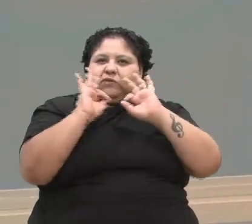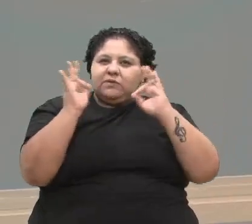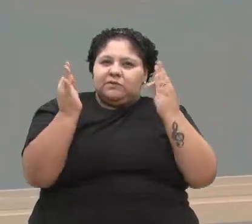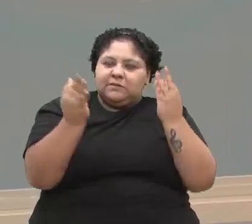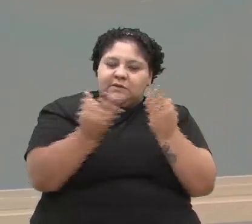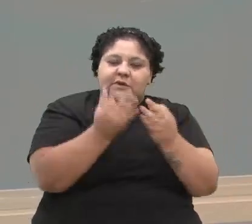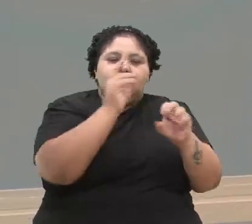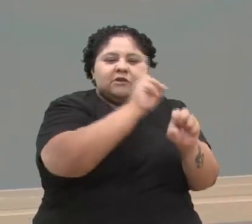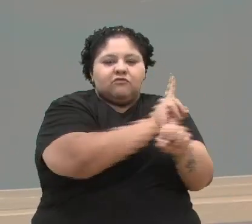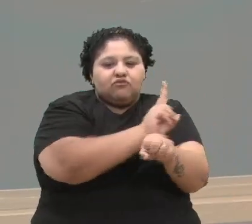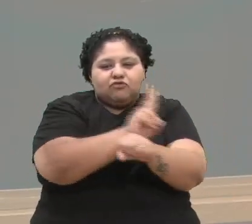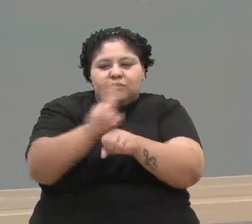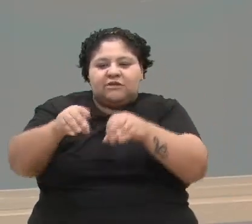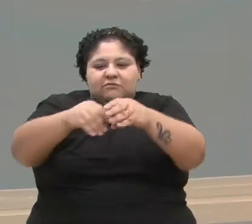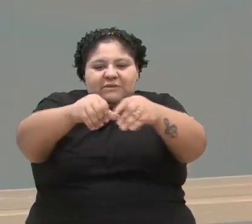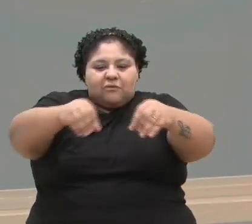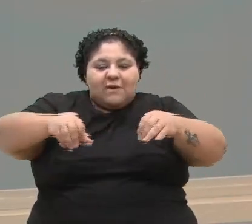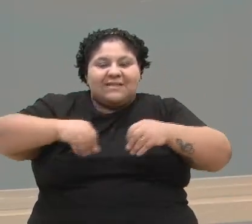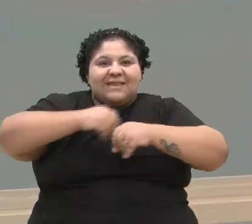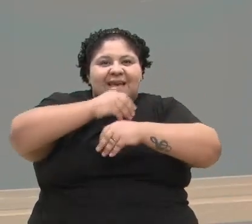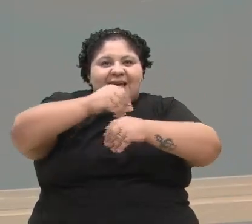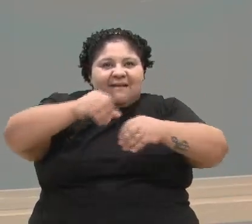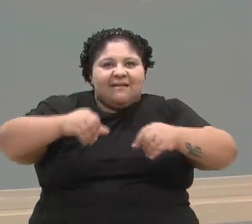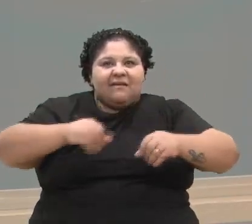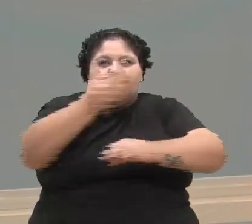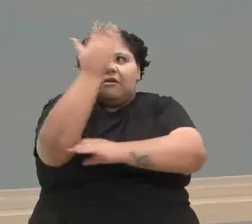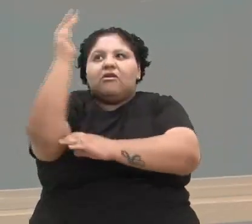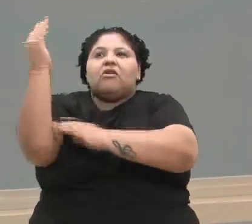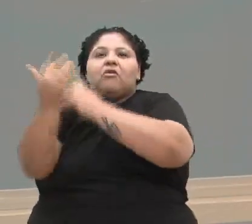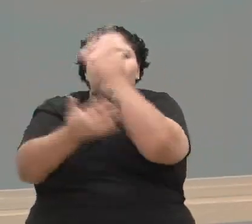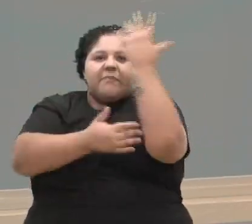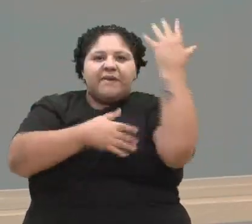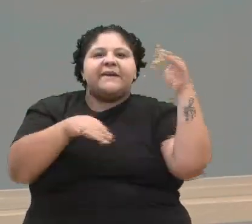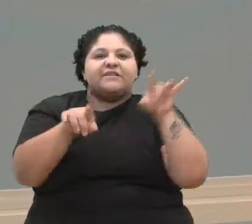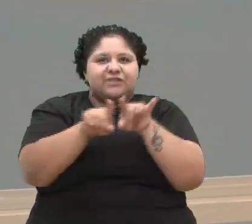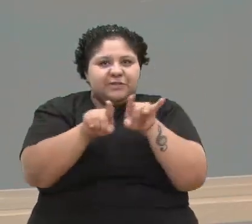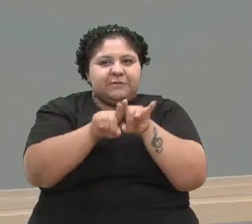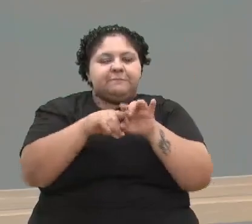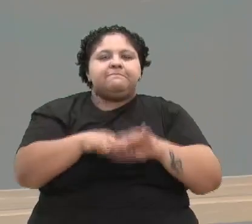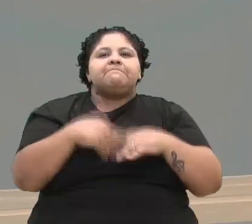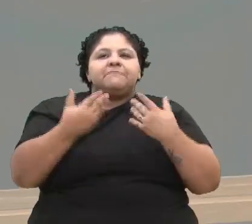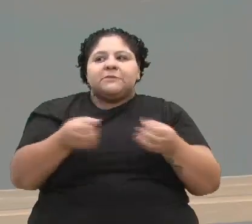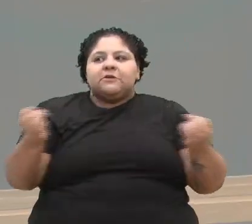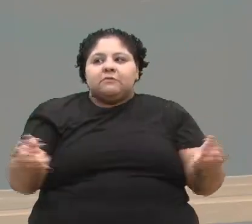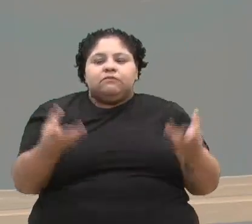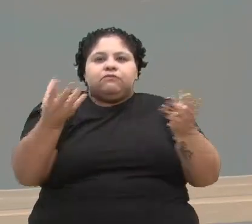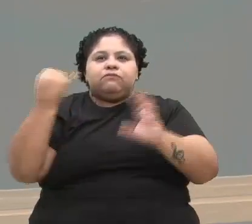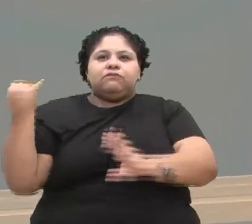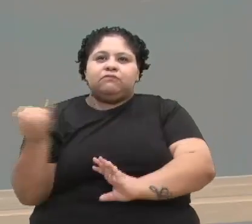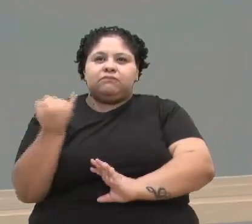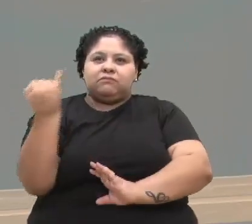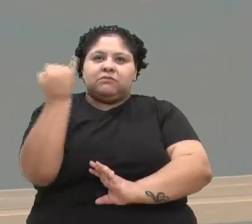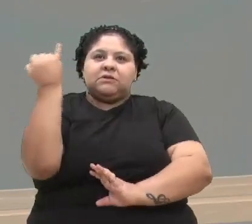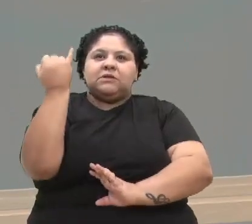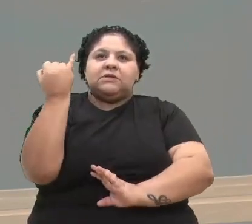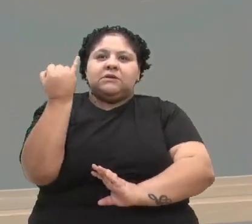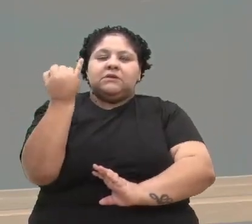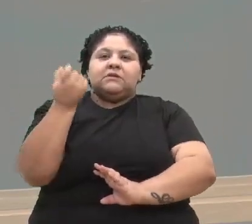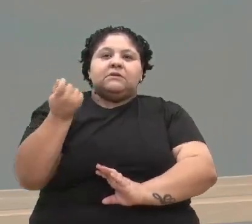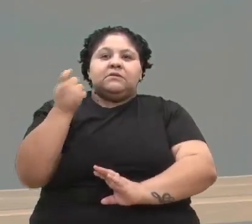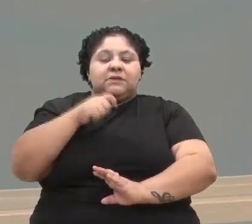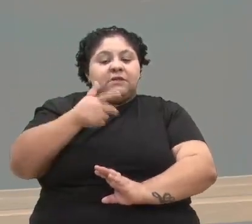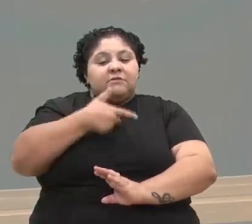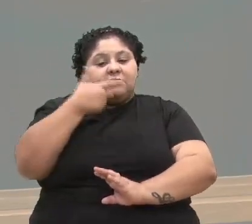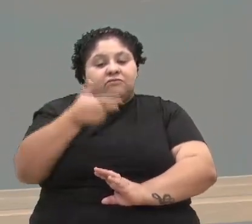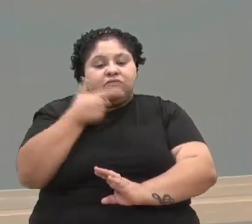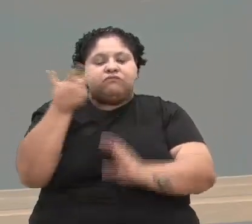do cuidado com a terra e com a questão ambiental. Então, foi um evento muito importante que nós temos que ressaltar. Parabéns